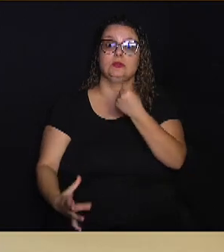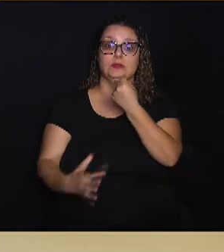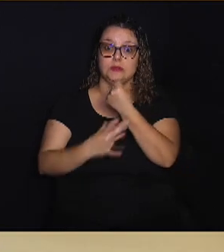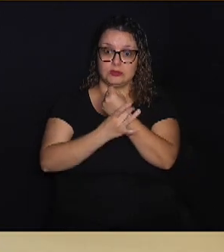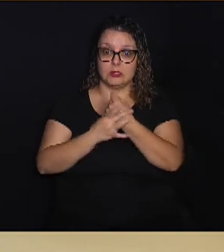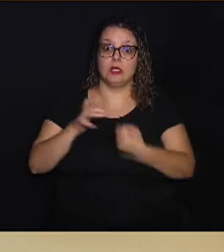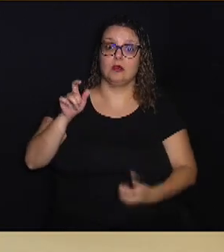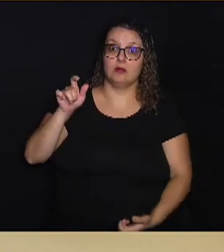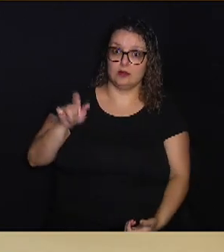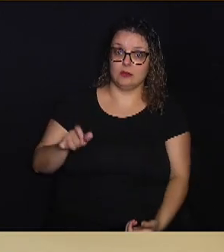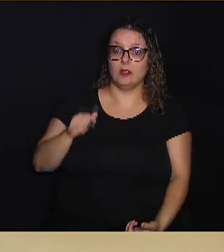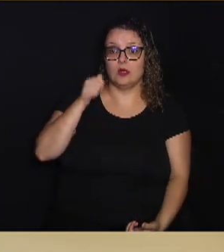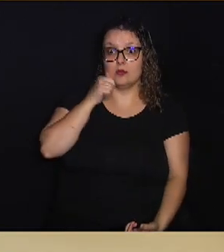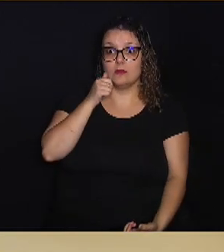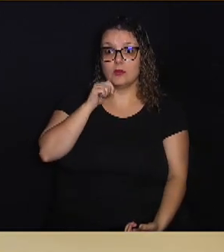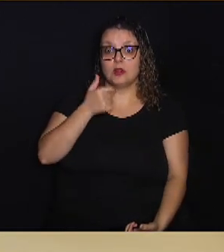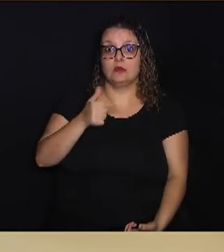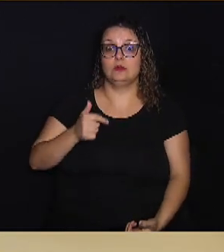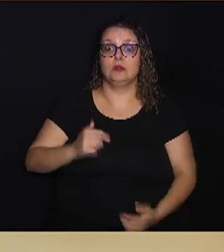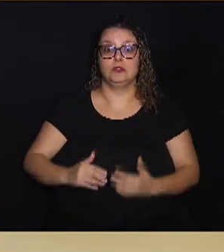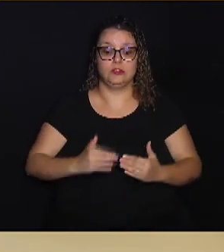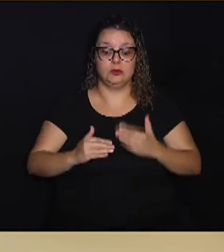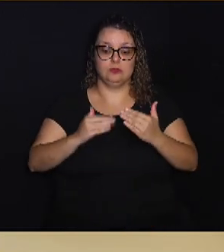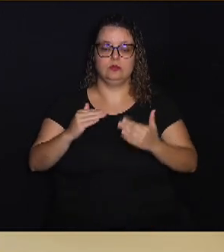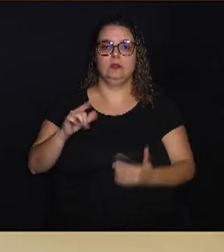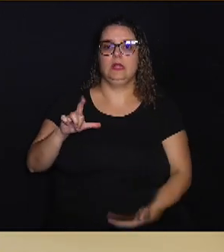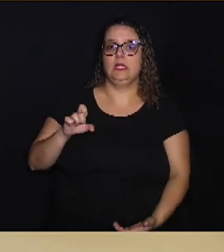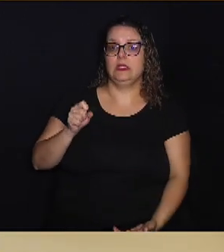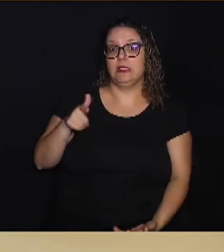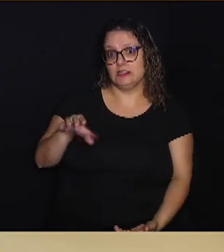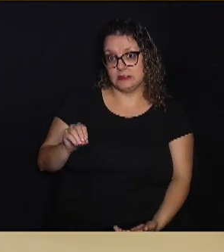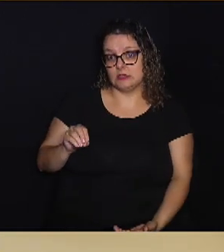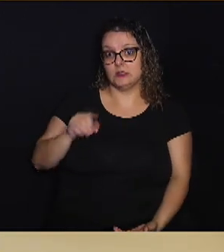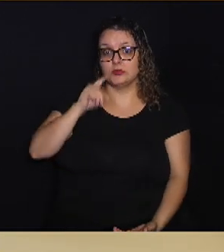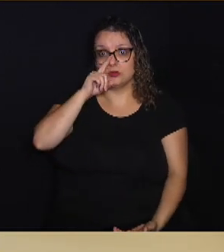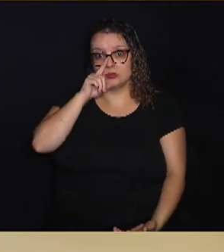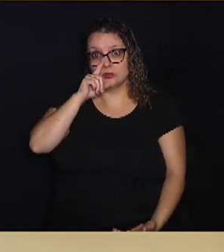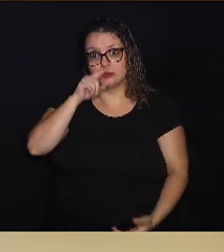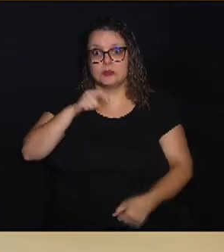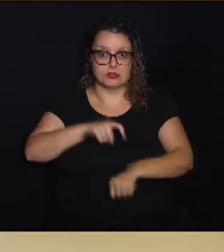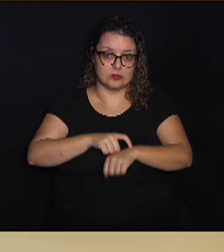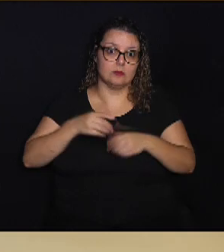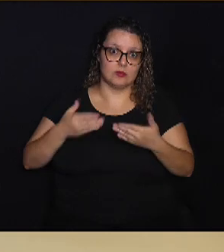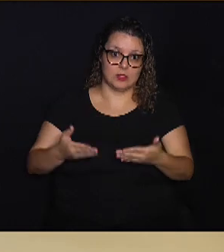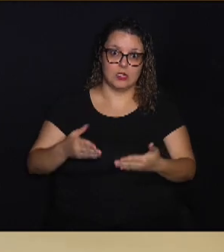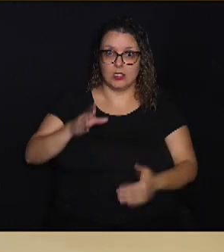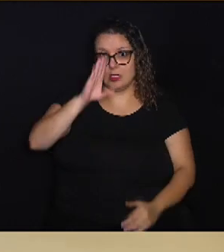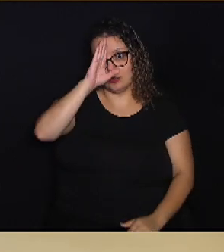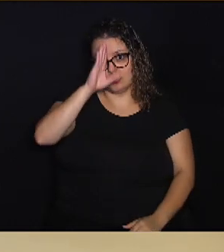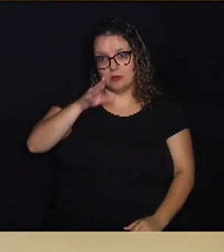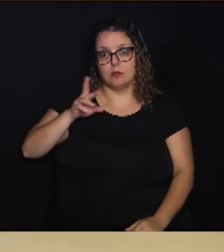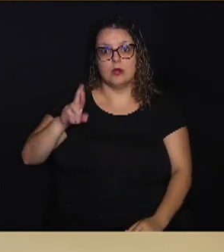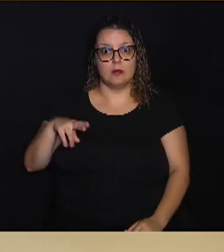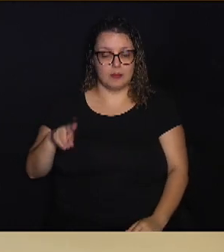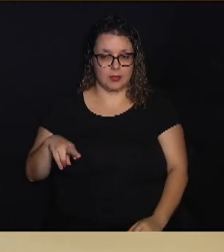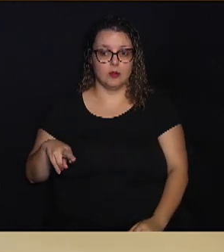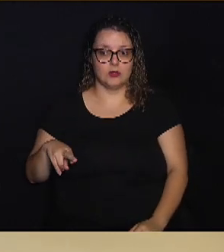que a pessoa, a mulher, não vai desenvolver uma lesão de risco nesse período. Esse é o principal motivo,